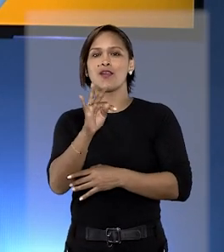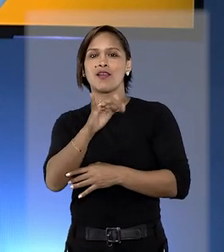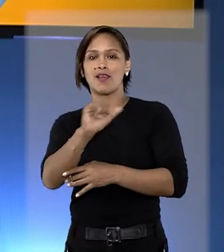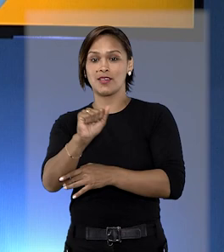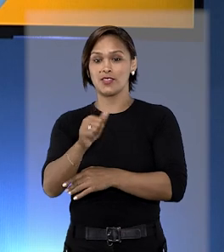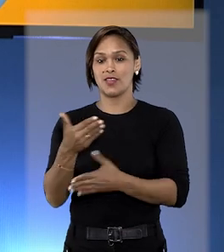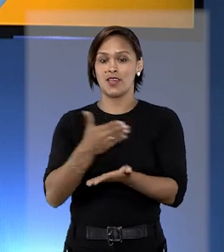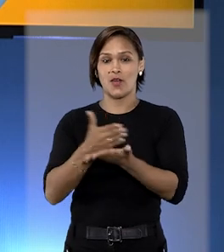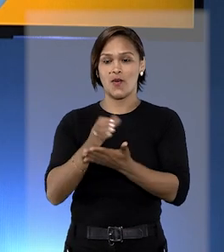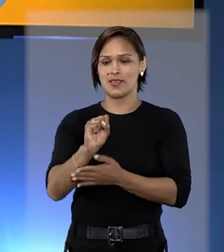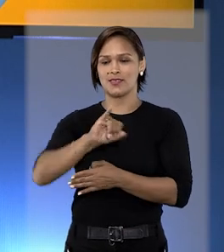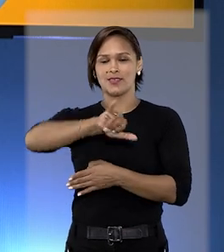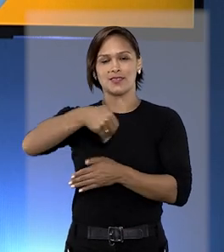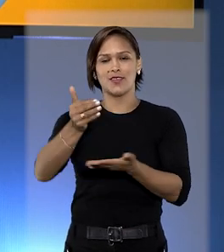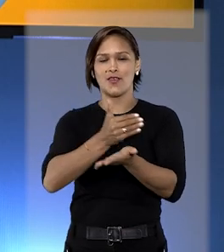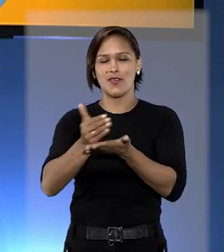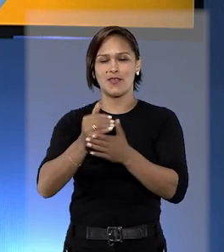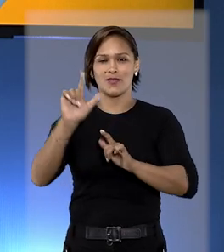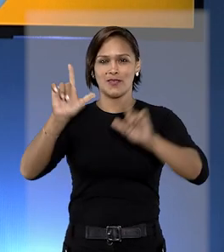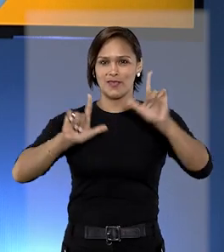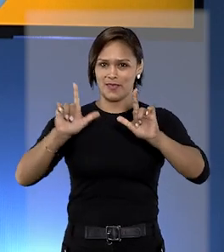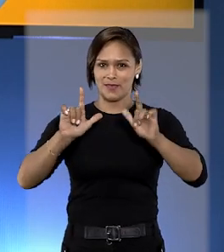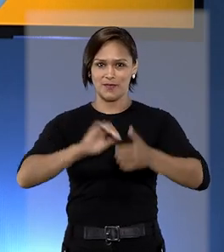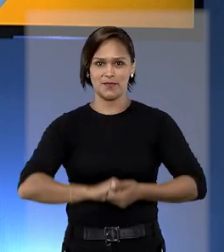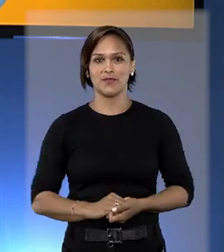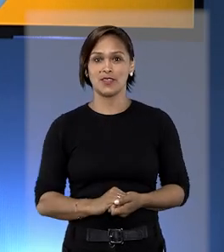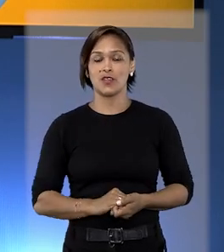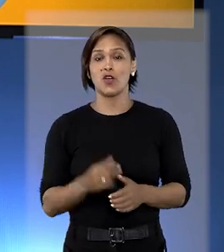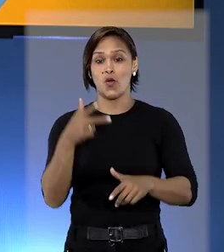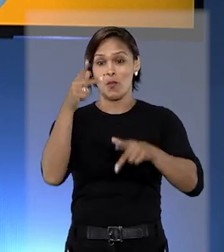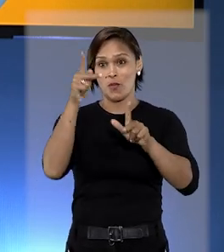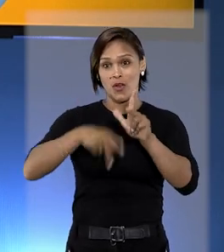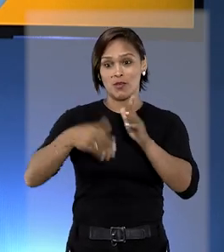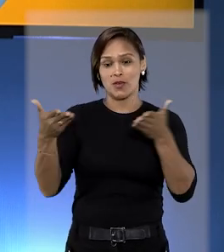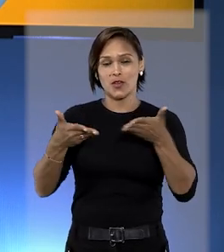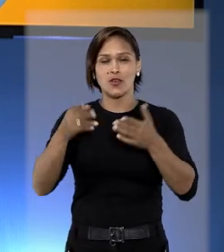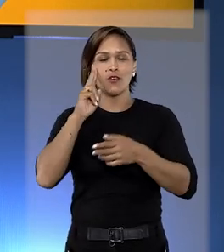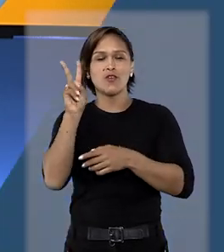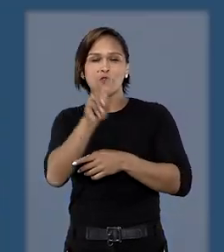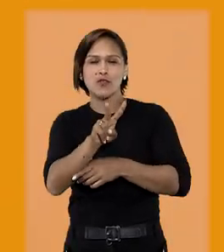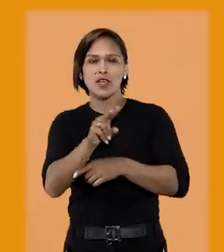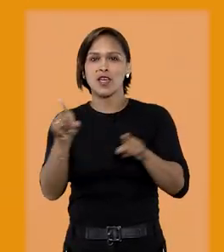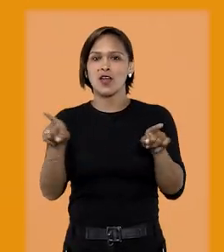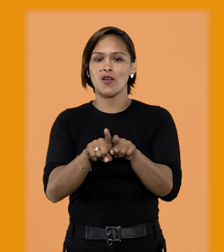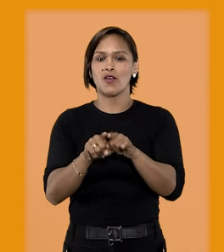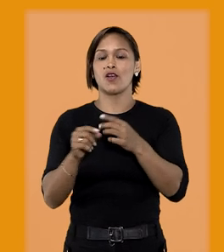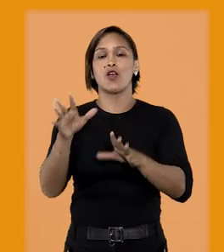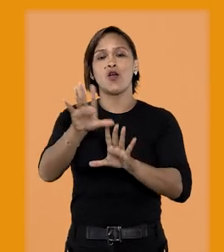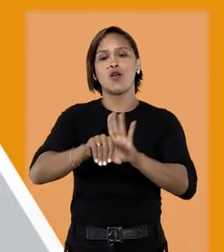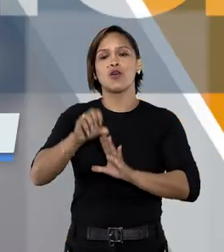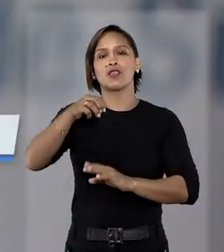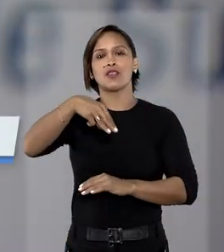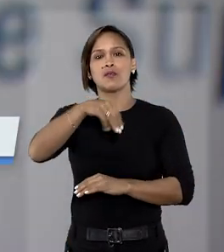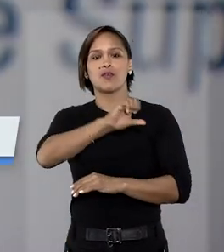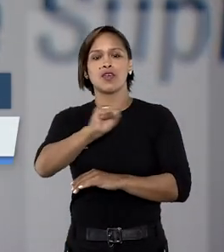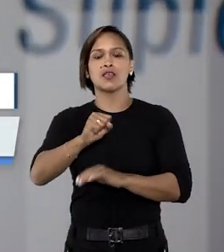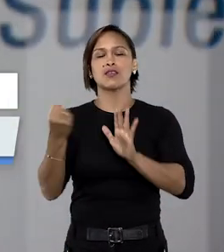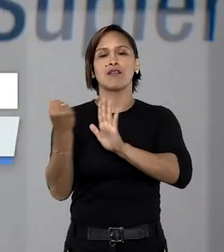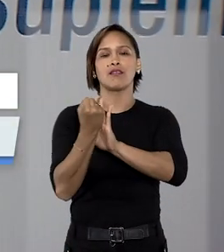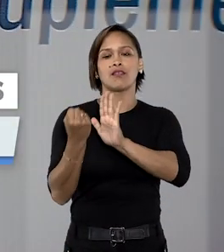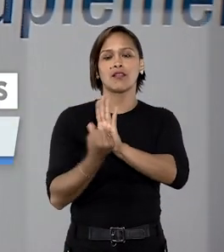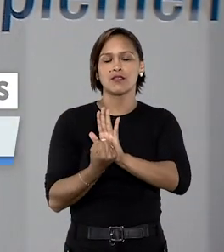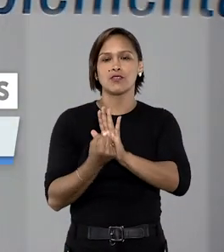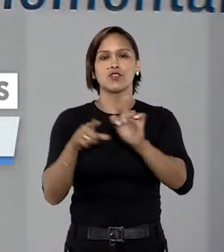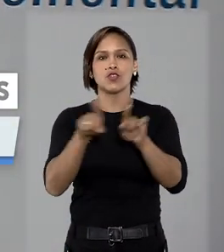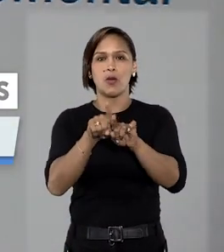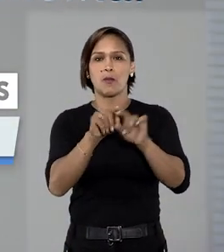Kátia Gomes e o STJ Notícias está no ar. No programa de hoje você vai ver, rol da ANS é taxativo,